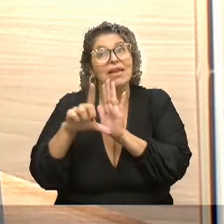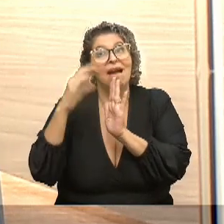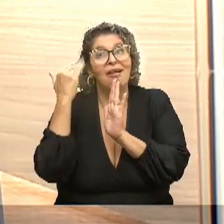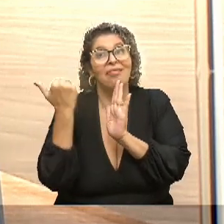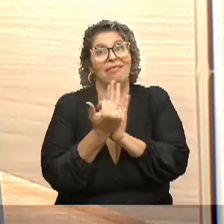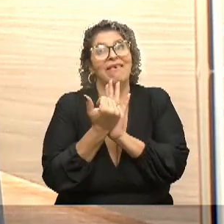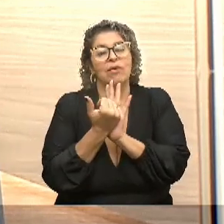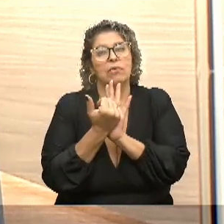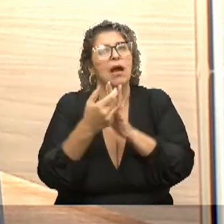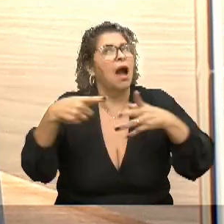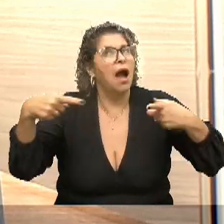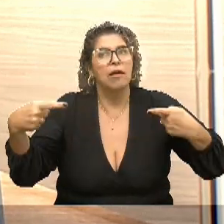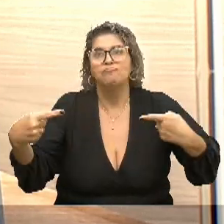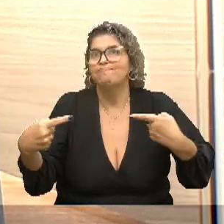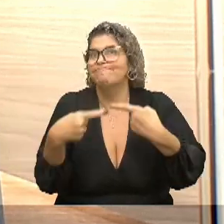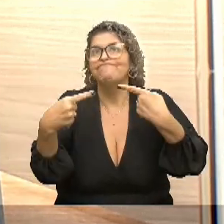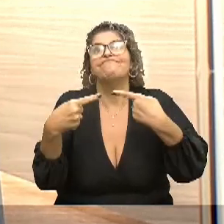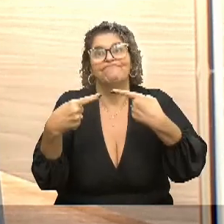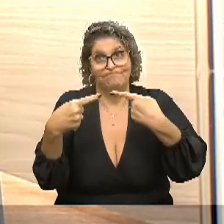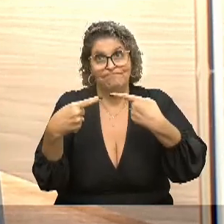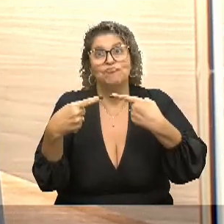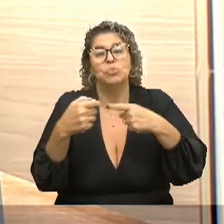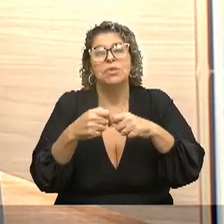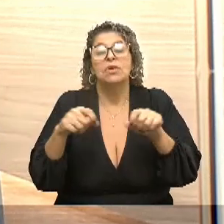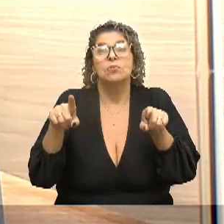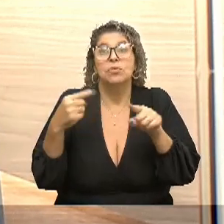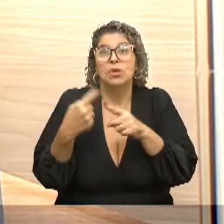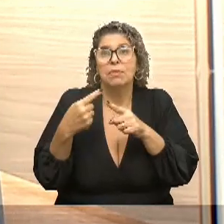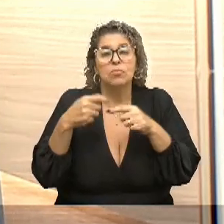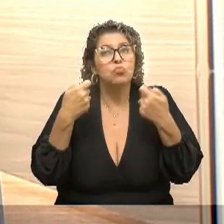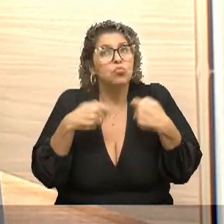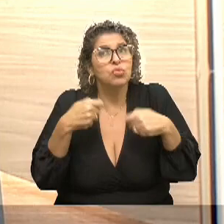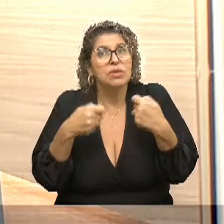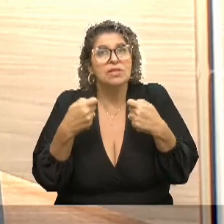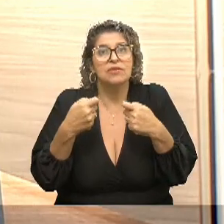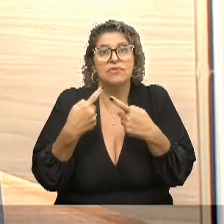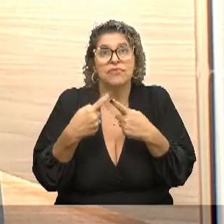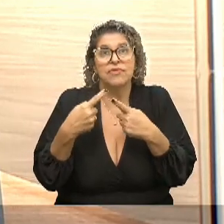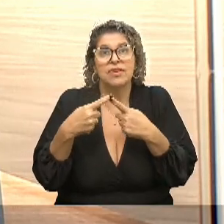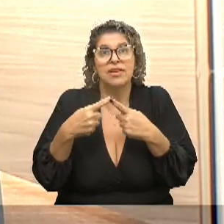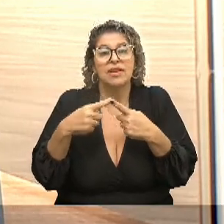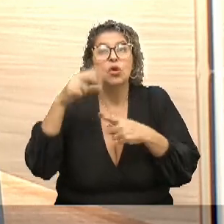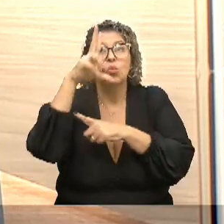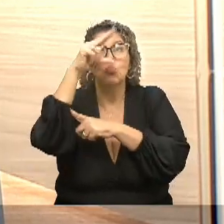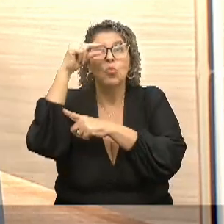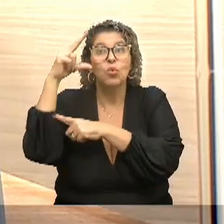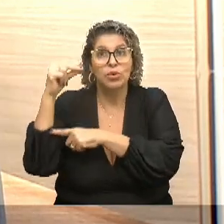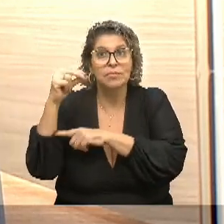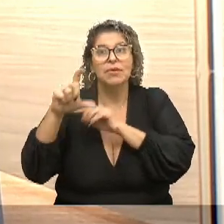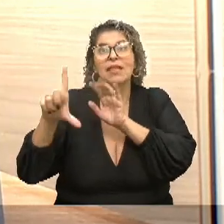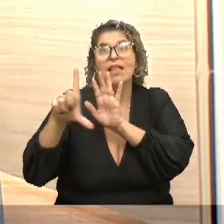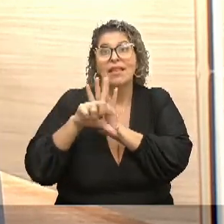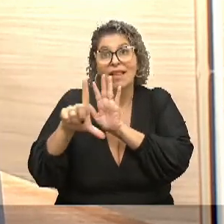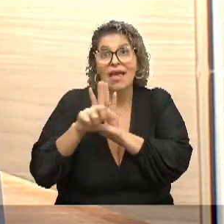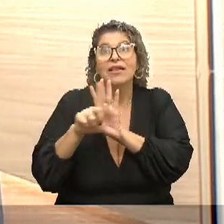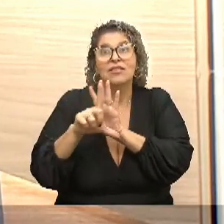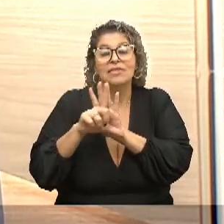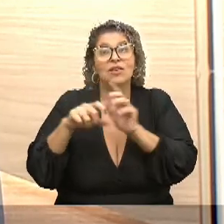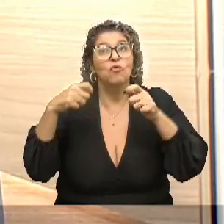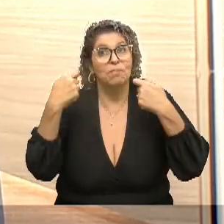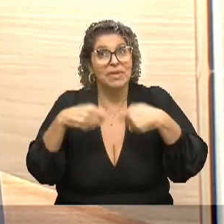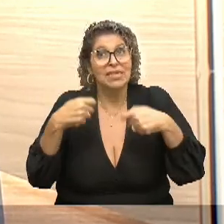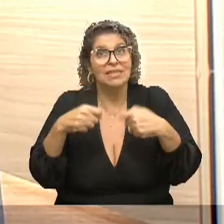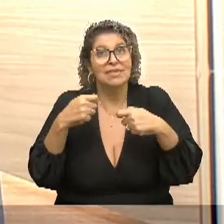às vezes é um desafio também. E muitas vezes tu precisa, assim, municipalizar algumas coisas em termos de legislação para que, de fato,